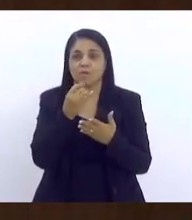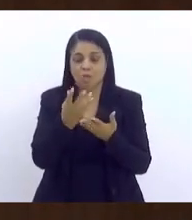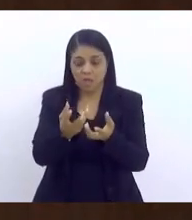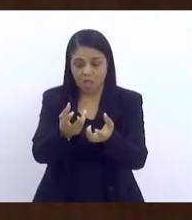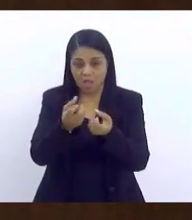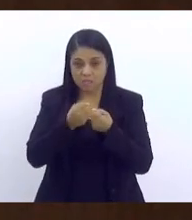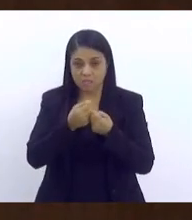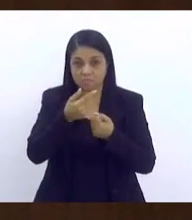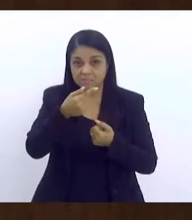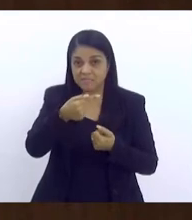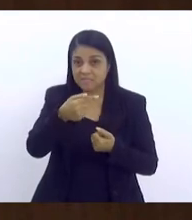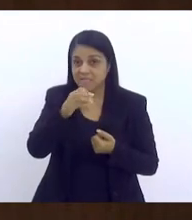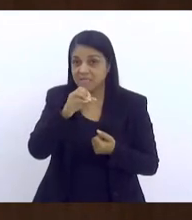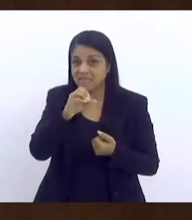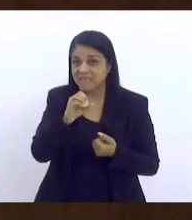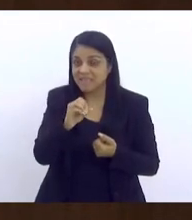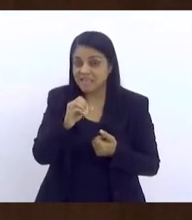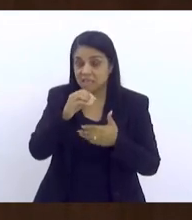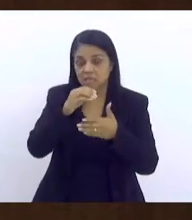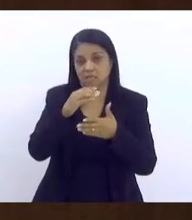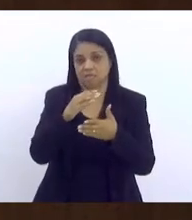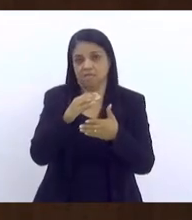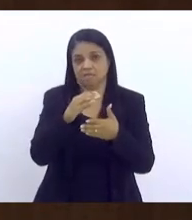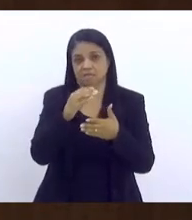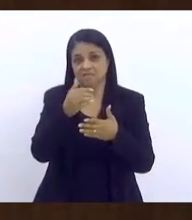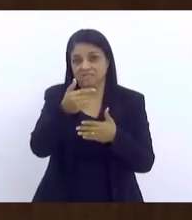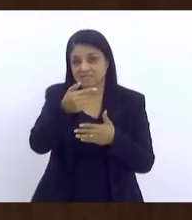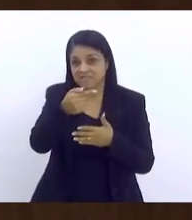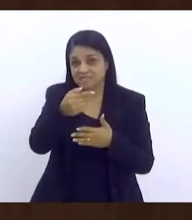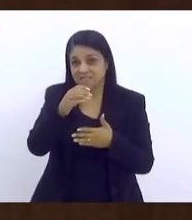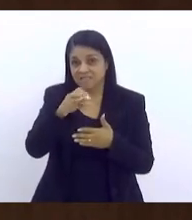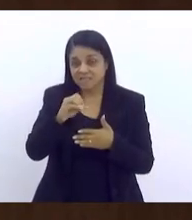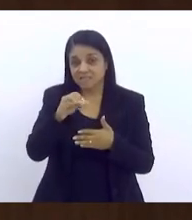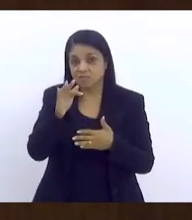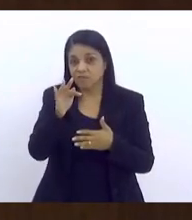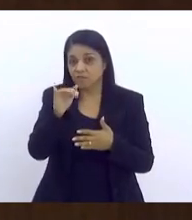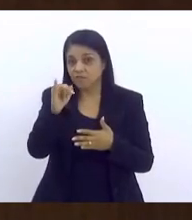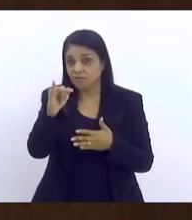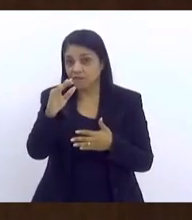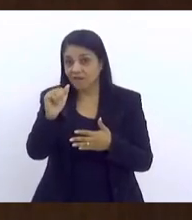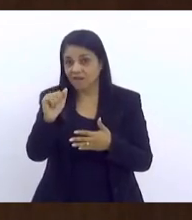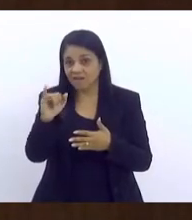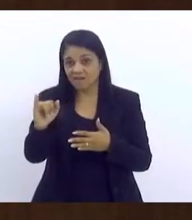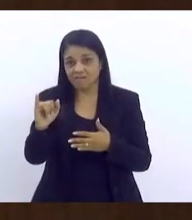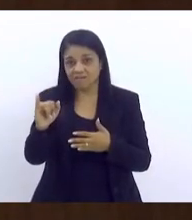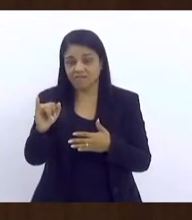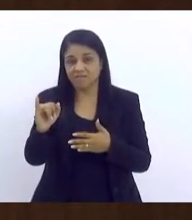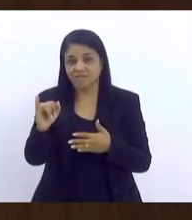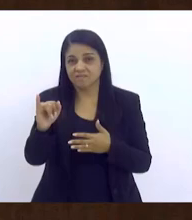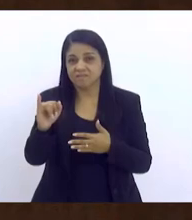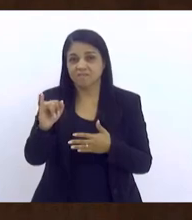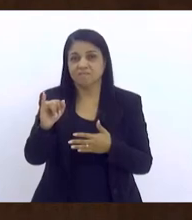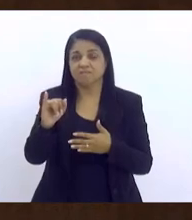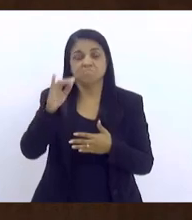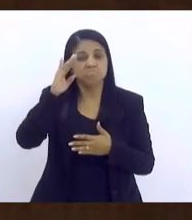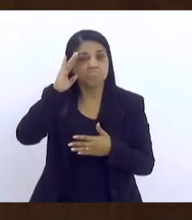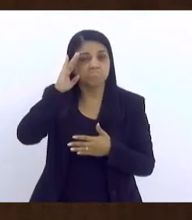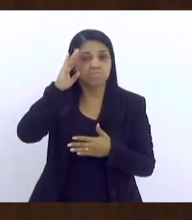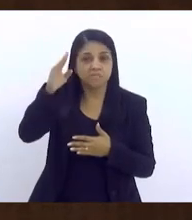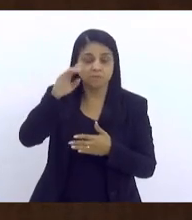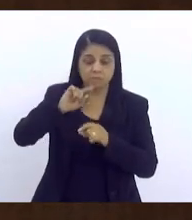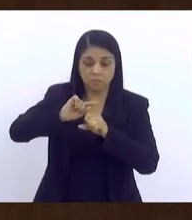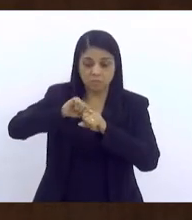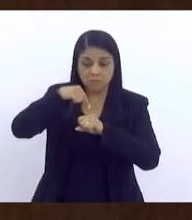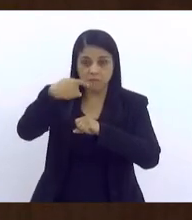todos os conselheiros receberam 70 de FICAI. principalmente depois da pandemia, que